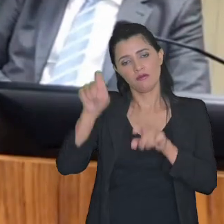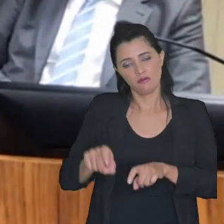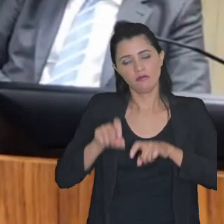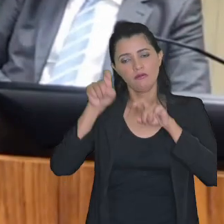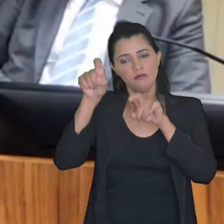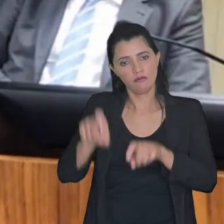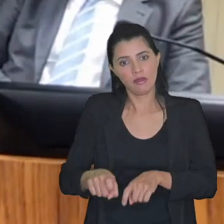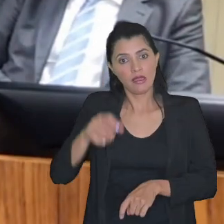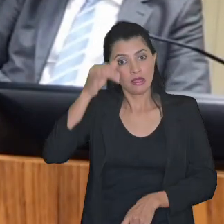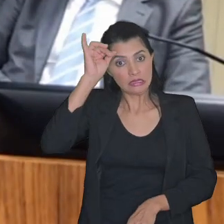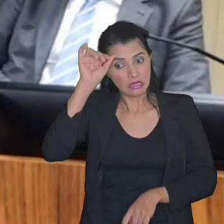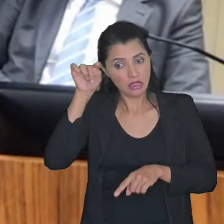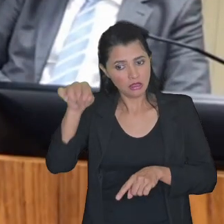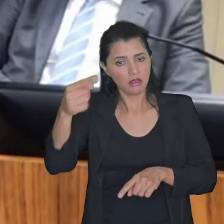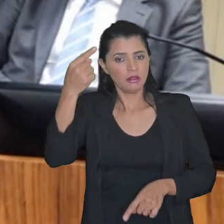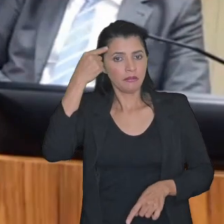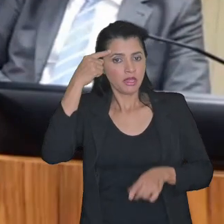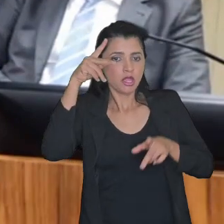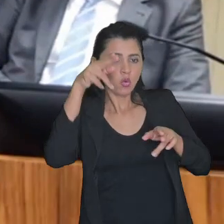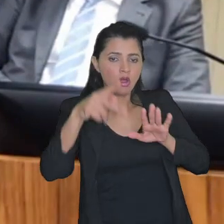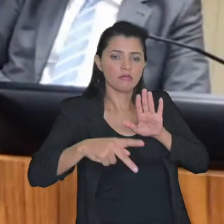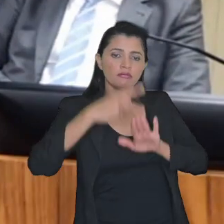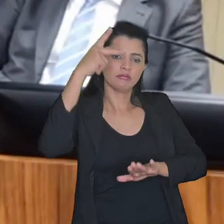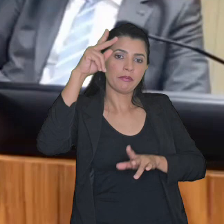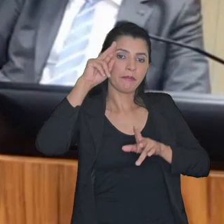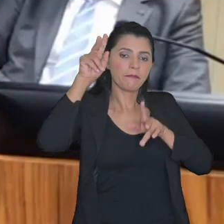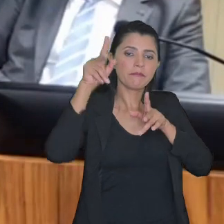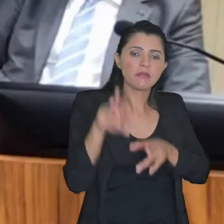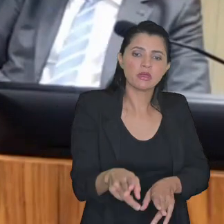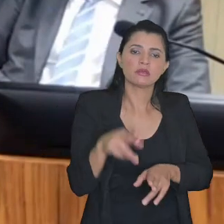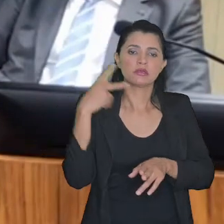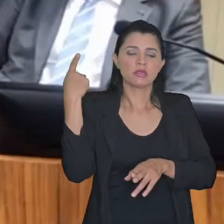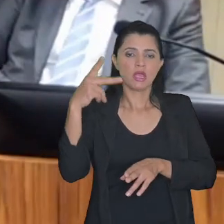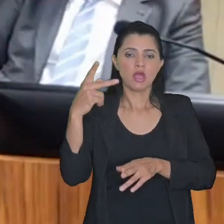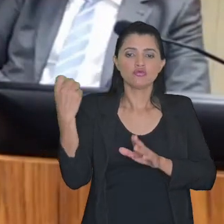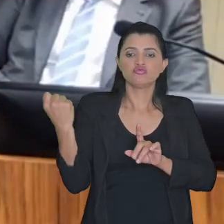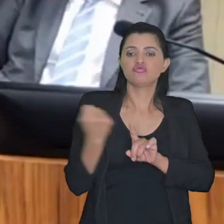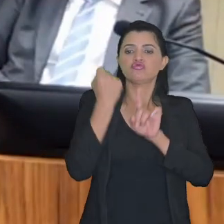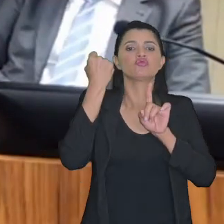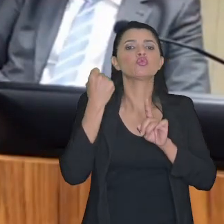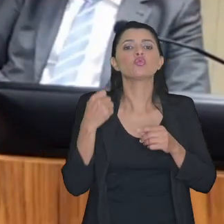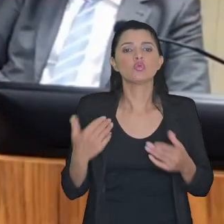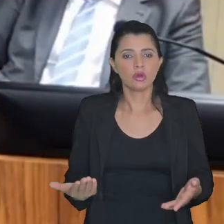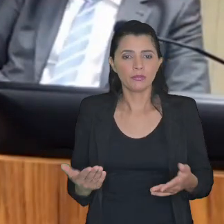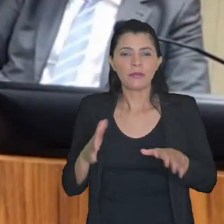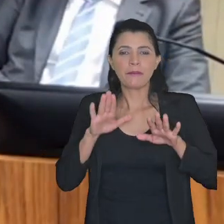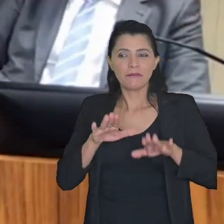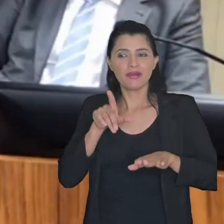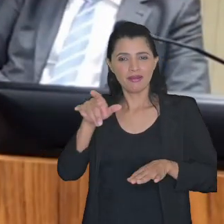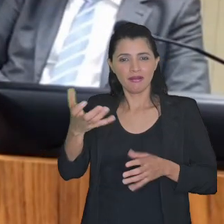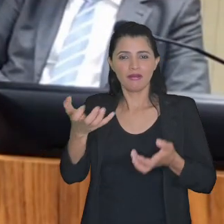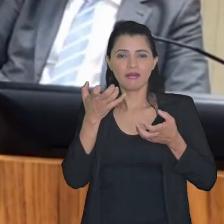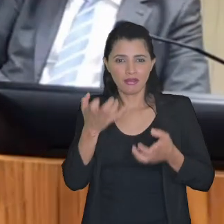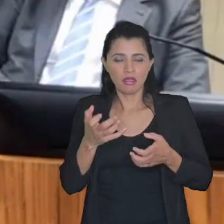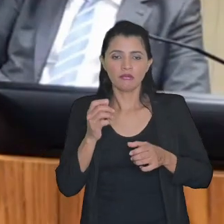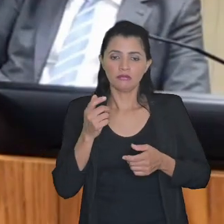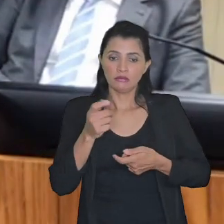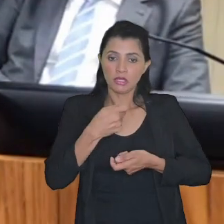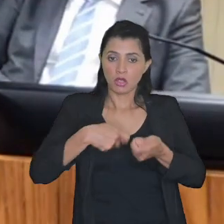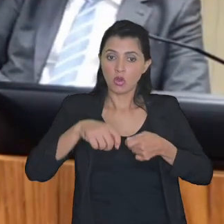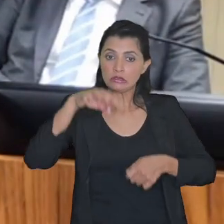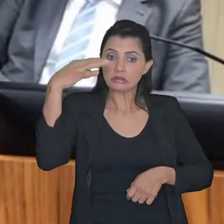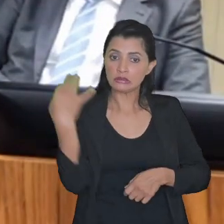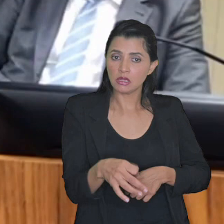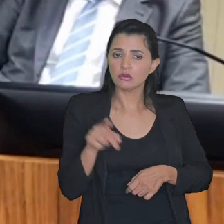ela pensa segundo a portaria ela deve pensar nos seus impactos só que se ela quer que o negócio dê